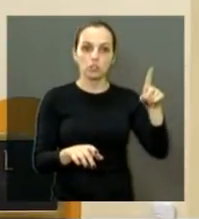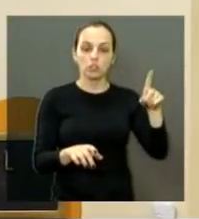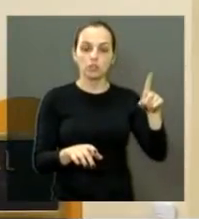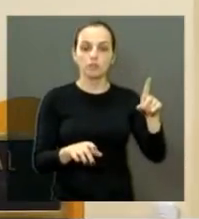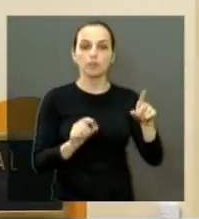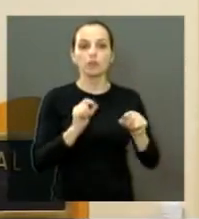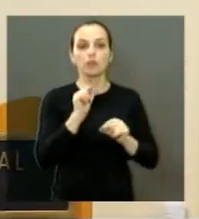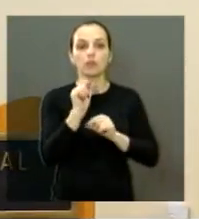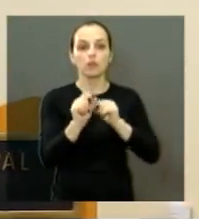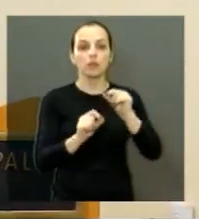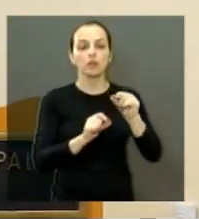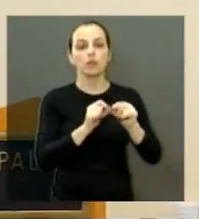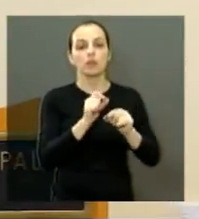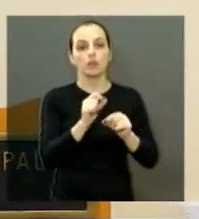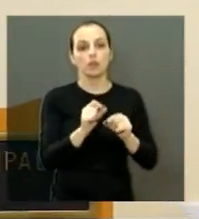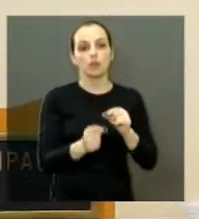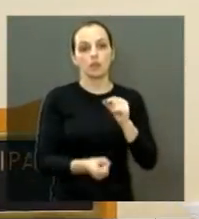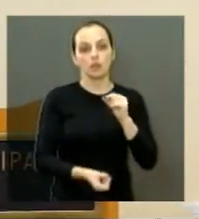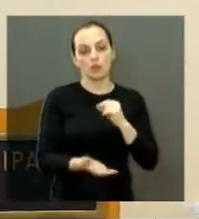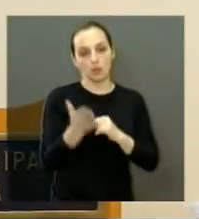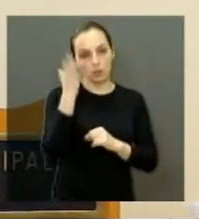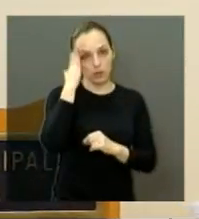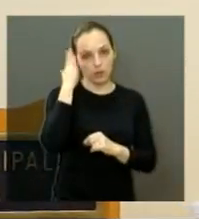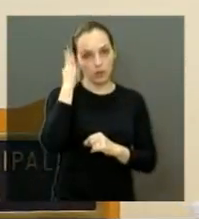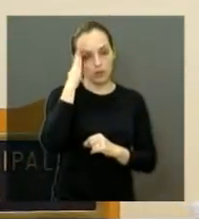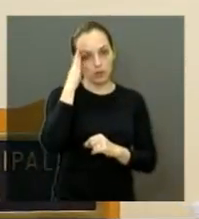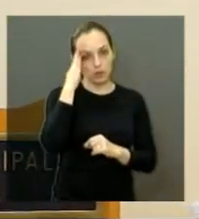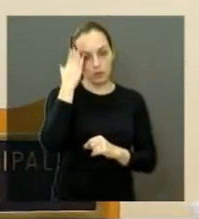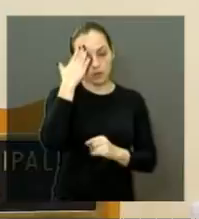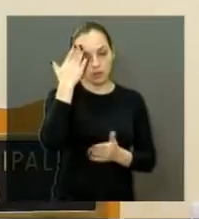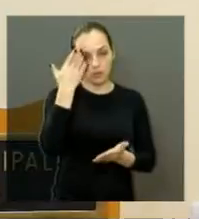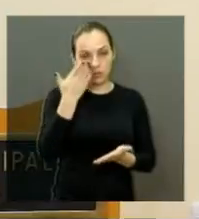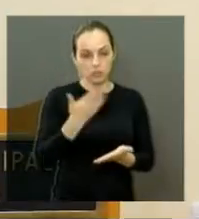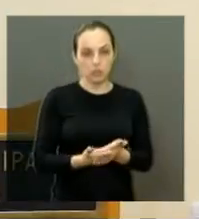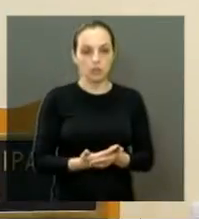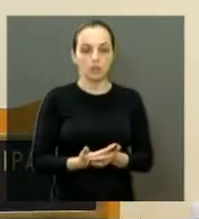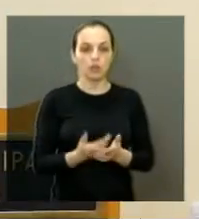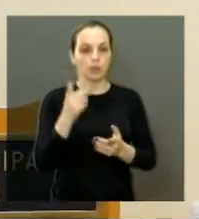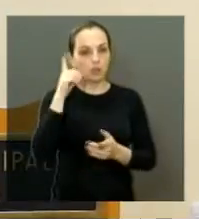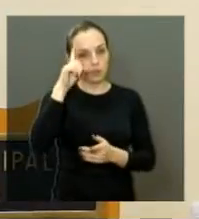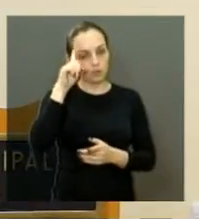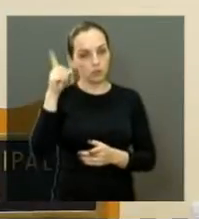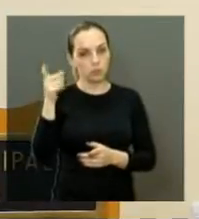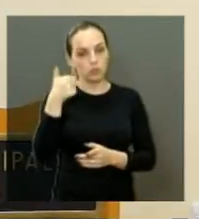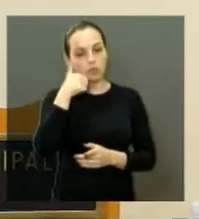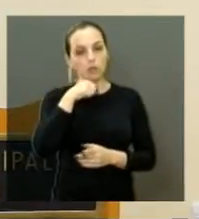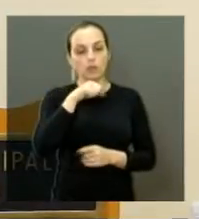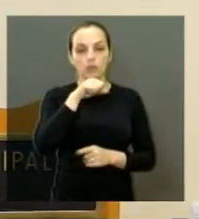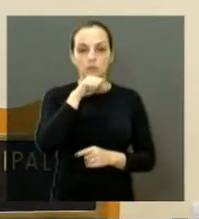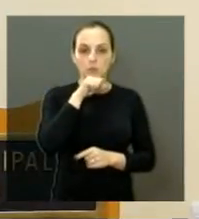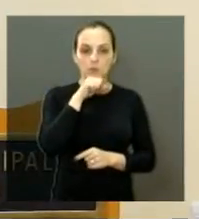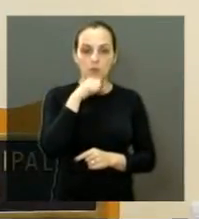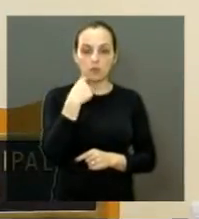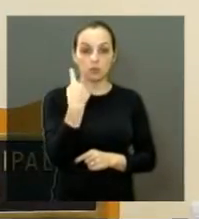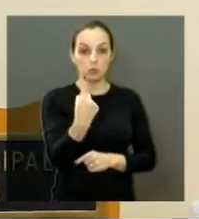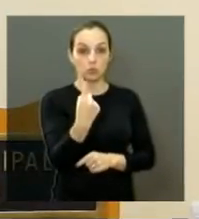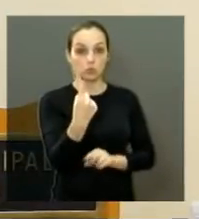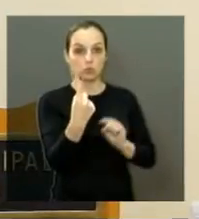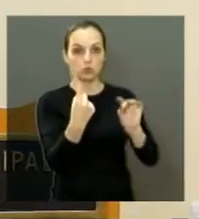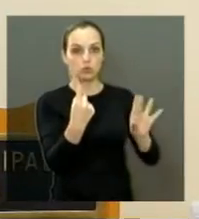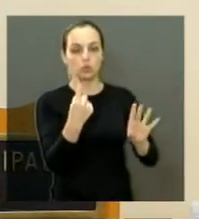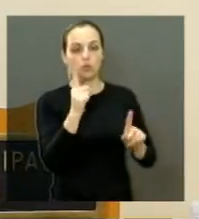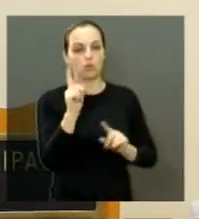apesar de eu acreditar que o dia das mães não é só um único dia e a gente tem que agir dessa forma, dando